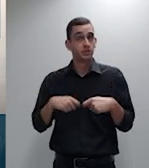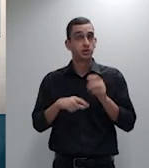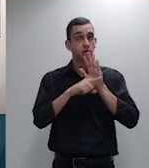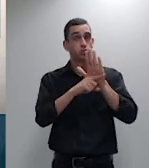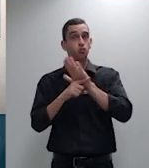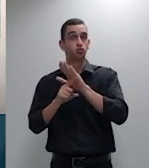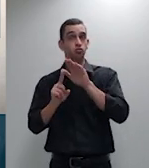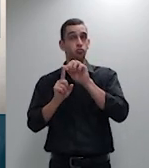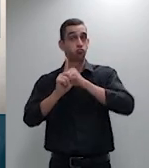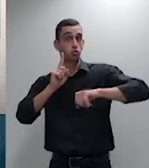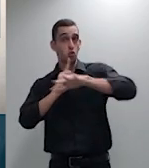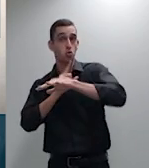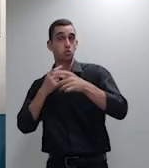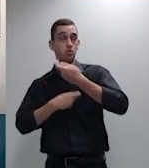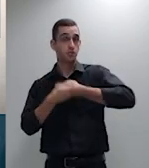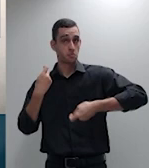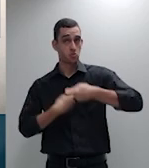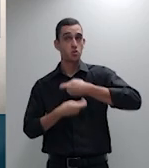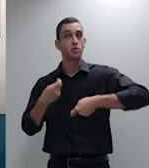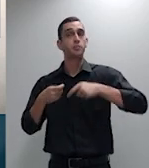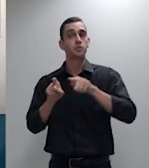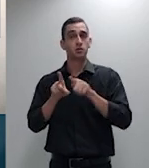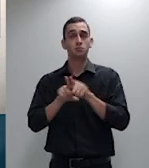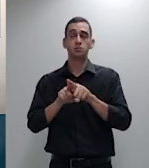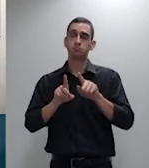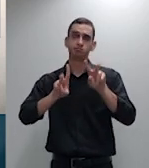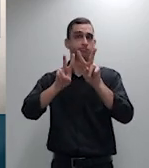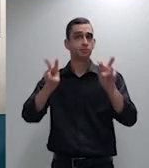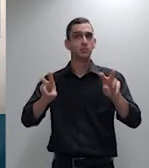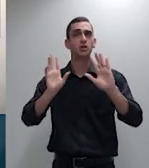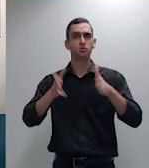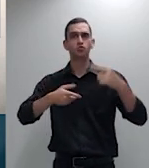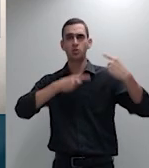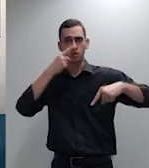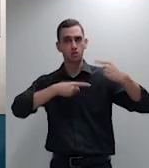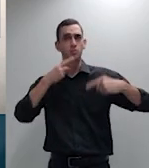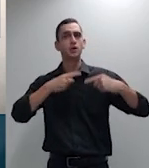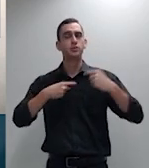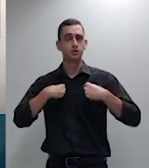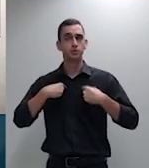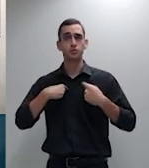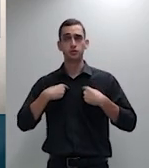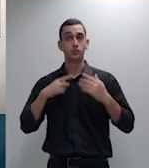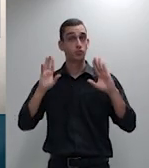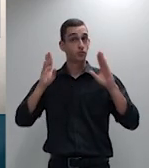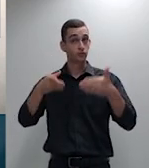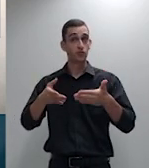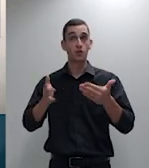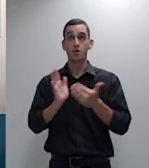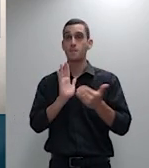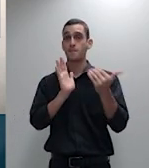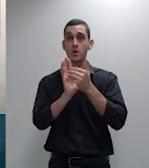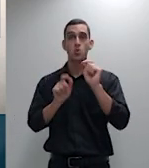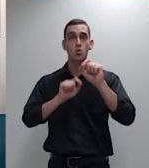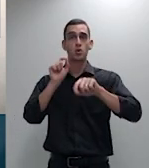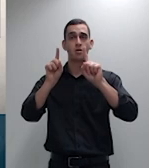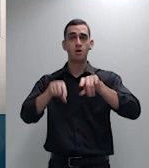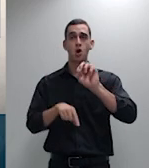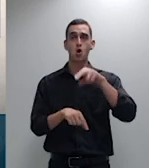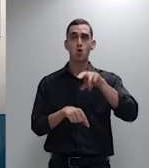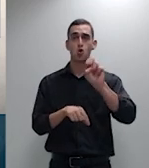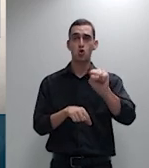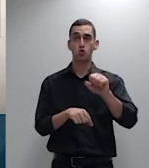que esse tema já foi muito debatido e vou focar um pouquinho mais na questão do ônus provatório no tema 952 nós temos